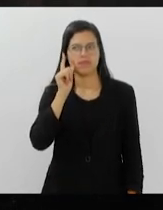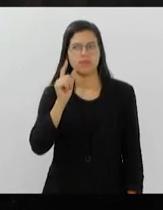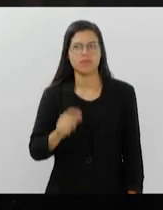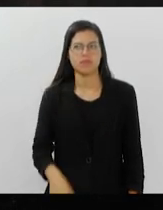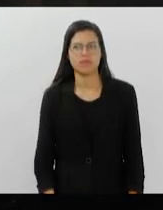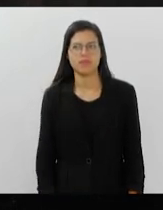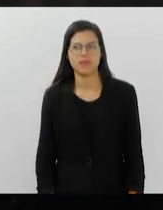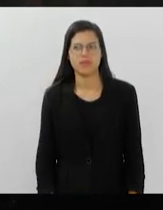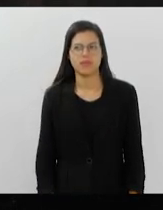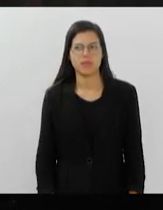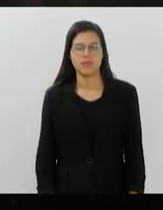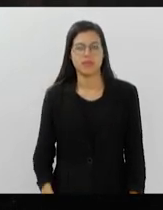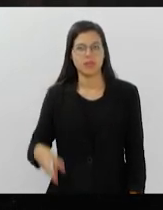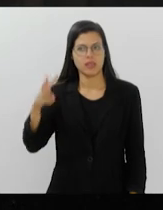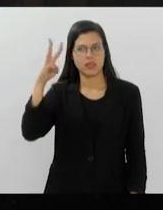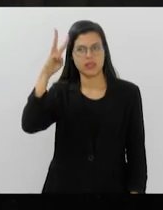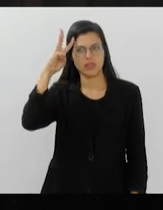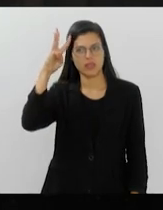terça-feira,